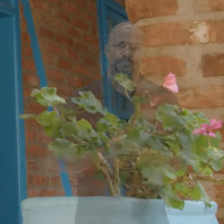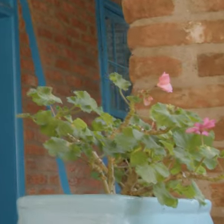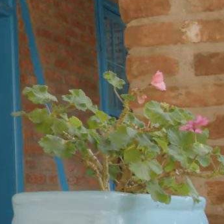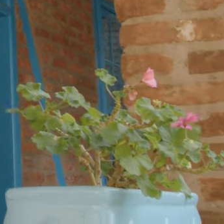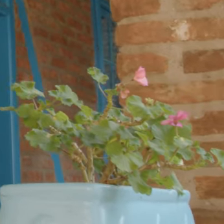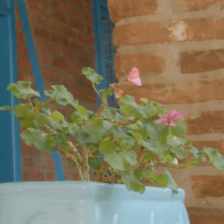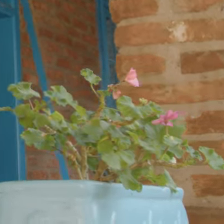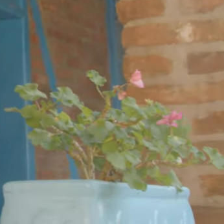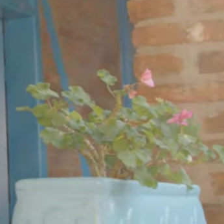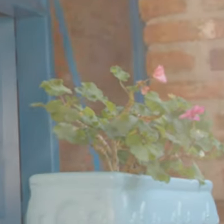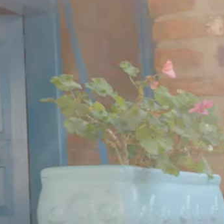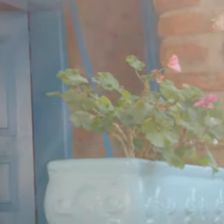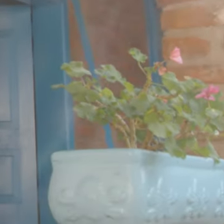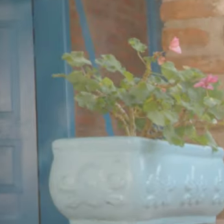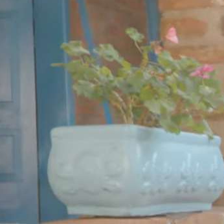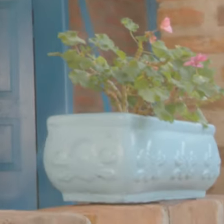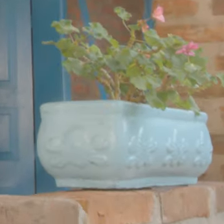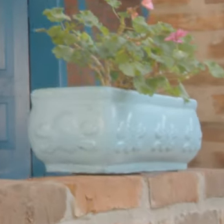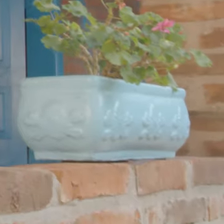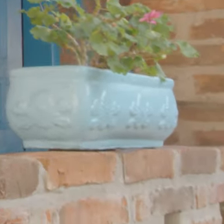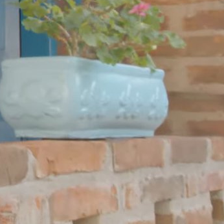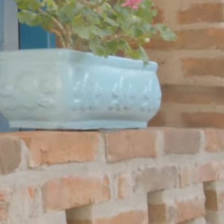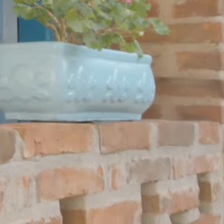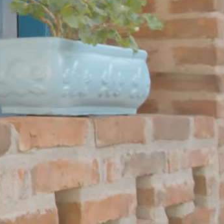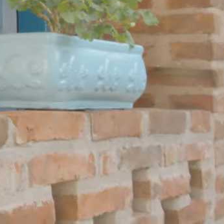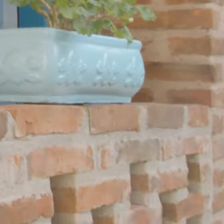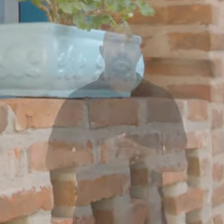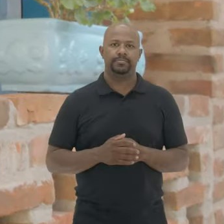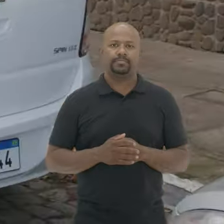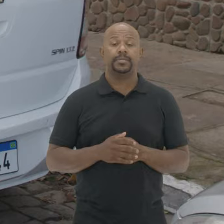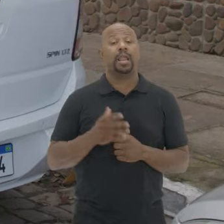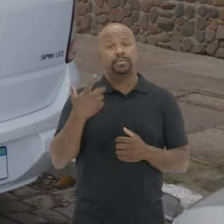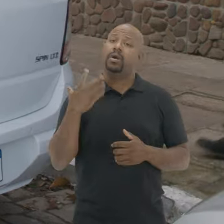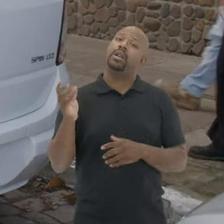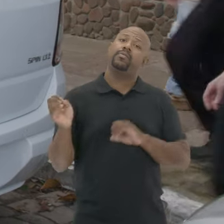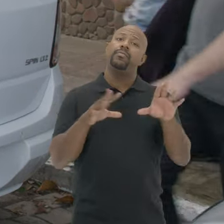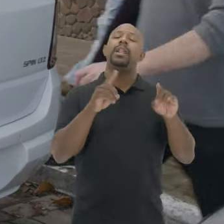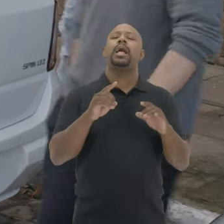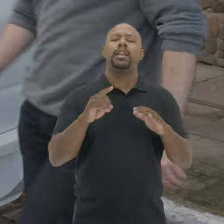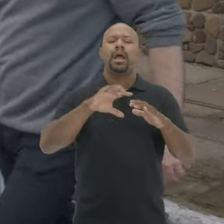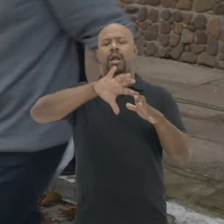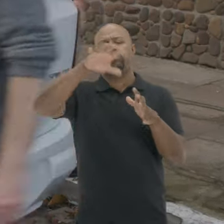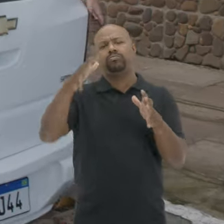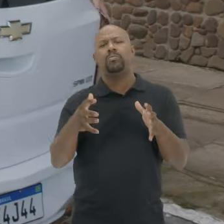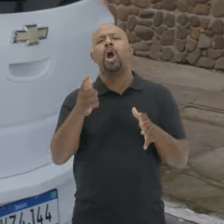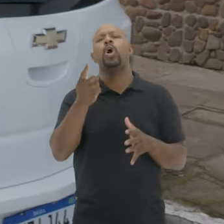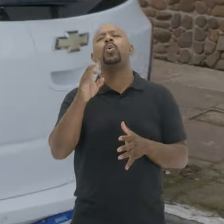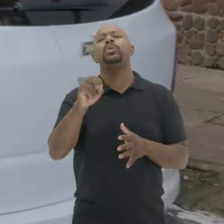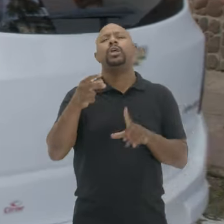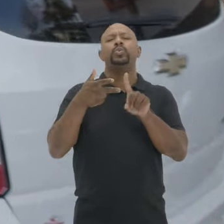Detalhe de flores Em um vaso Na varanda da casa Que é de tijolos Com portas e janelas azuis Pessoal Agora vamos lá Na Gruta do Índio